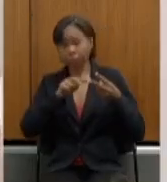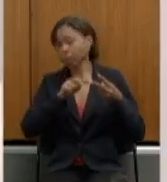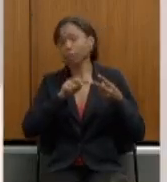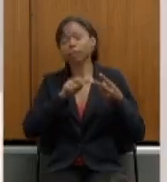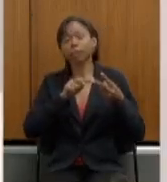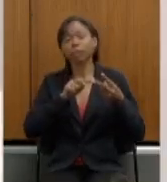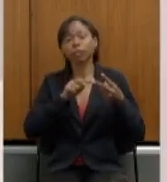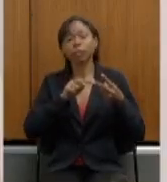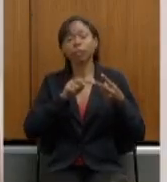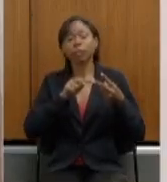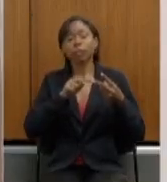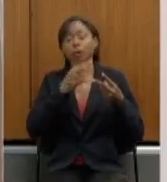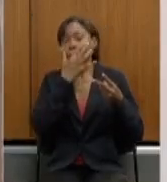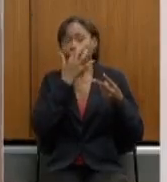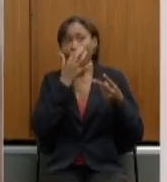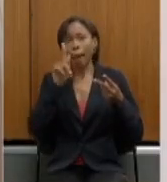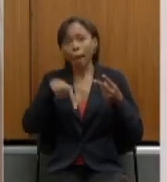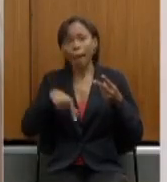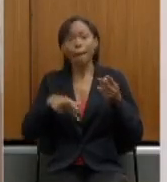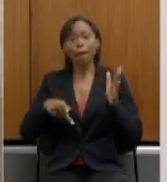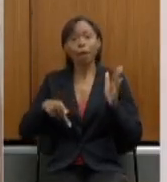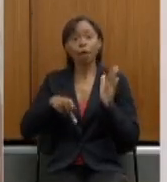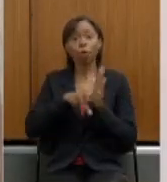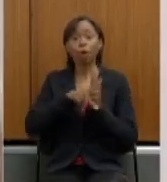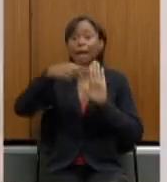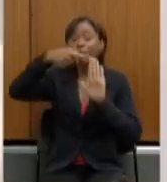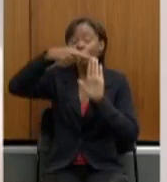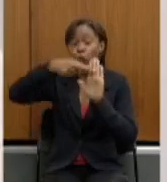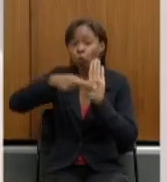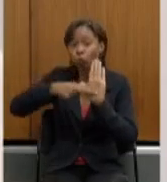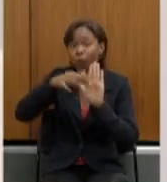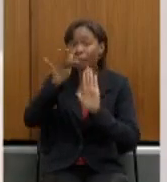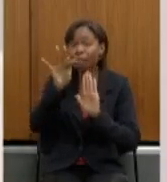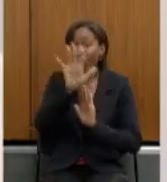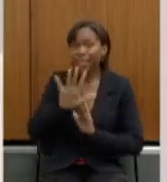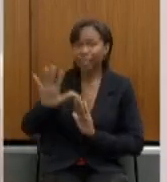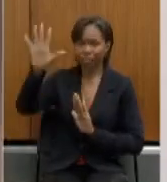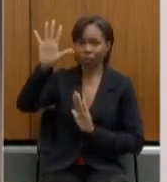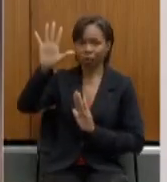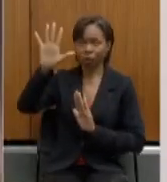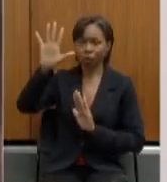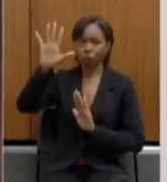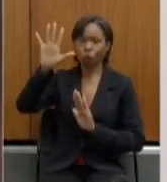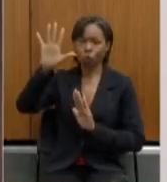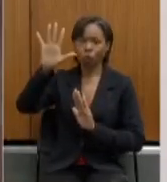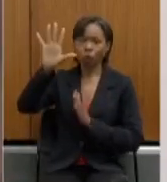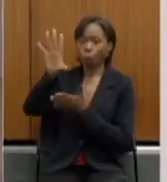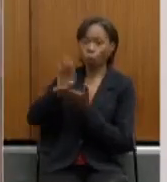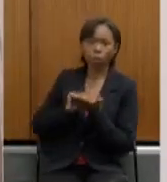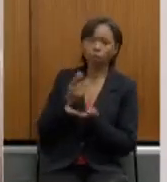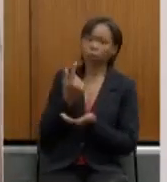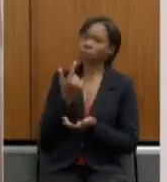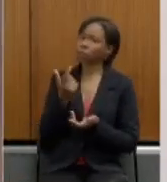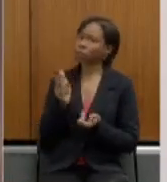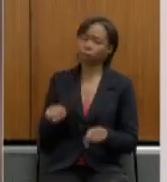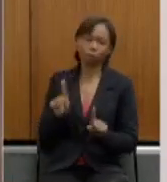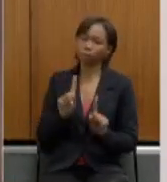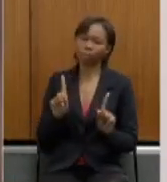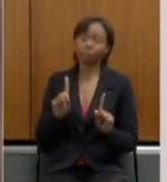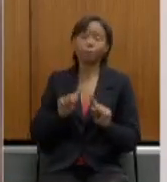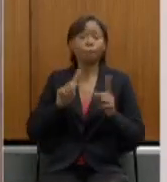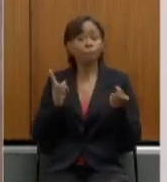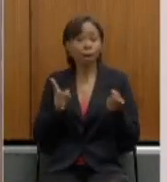esses requisitos são típicos da norma federal, não precisam ser reproduzidos, mas claramente servirão como um norte,